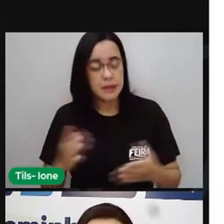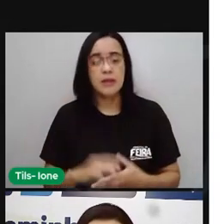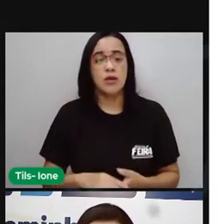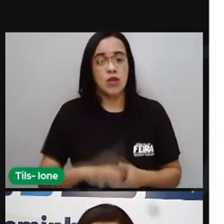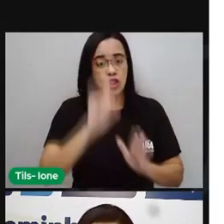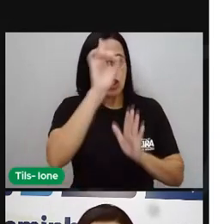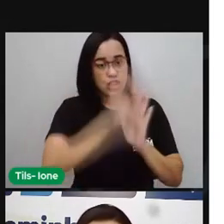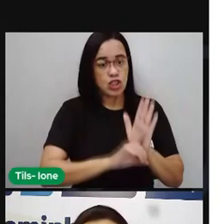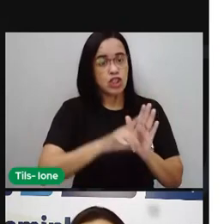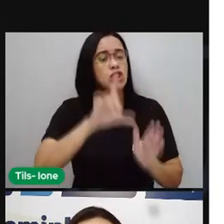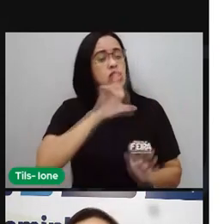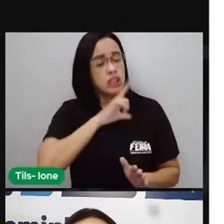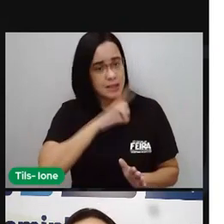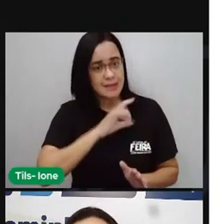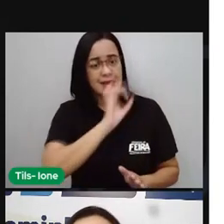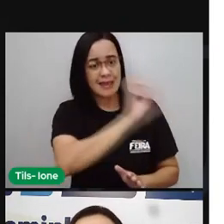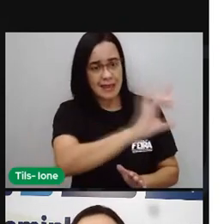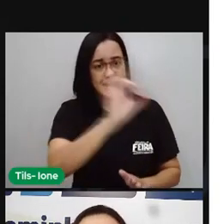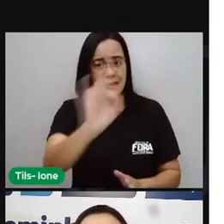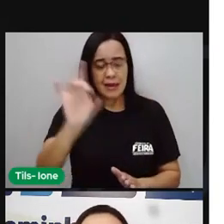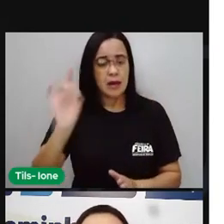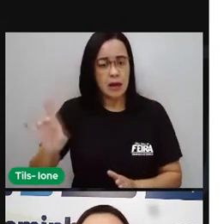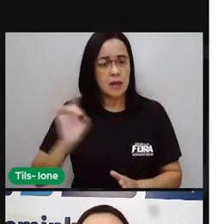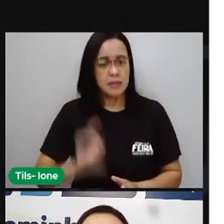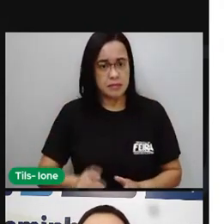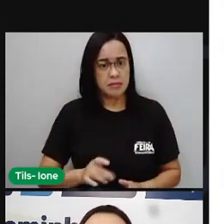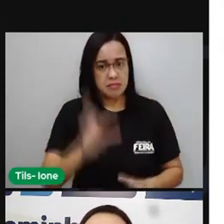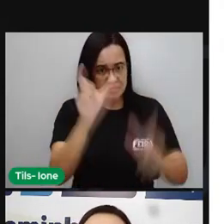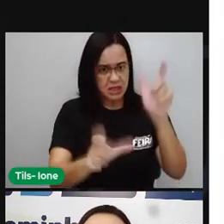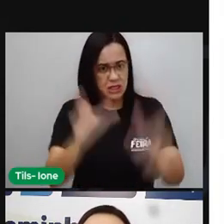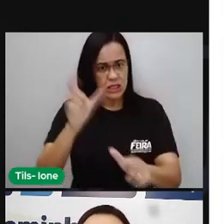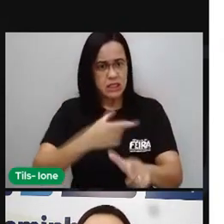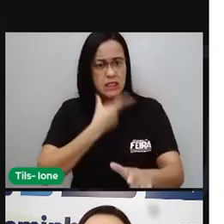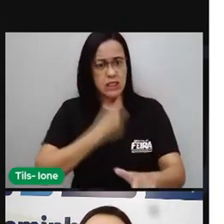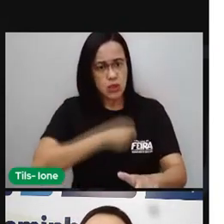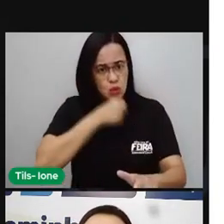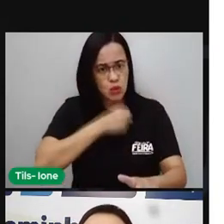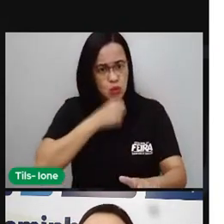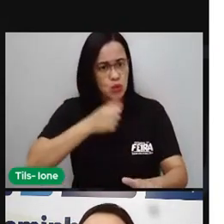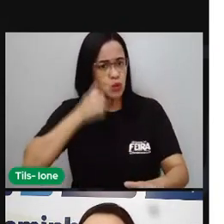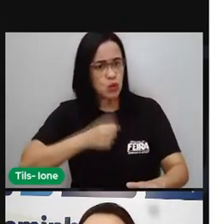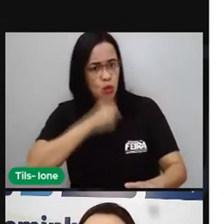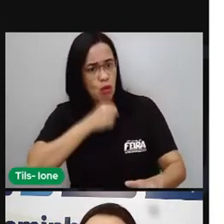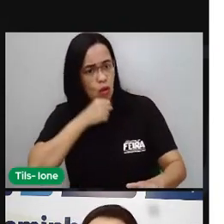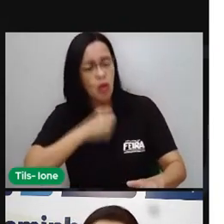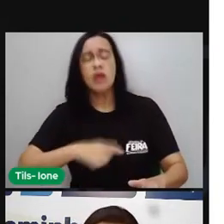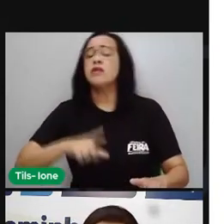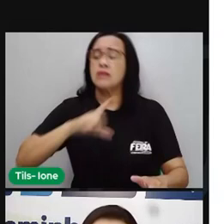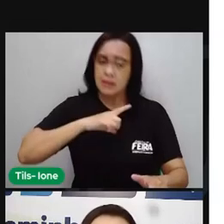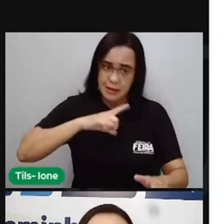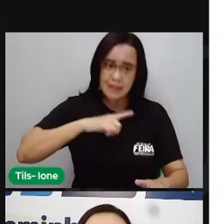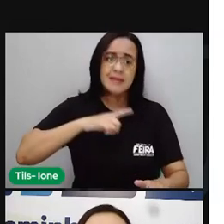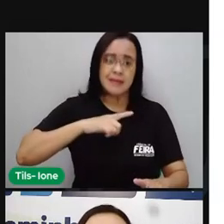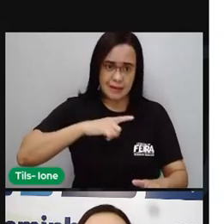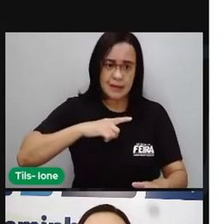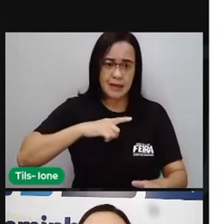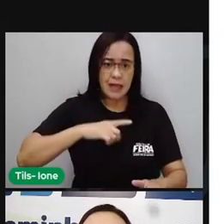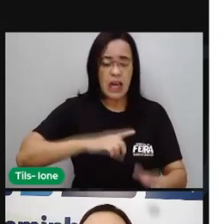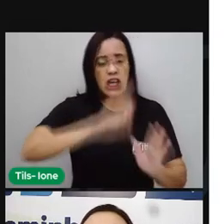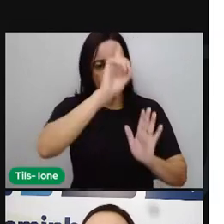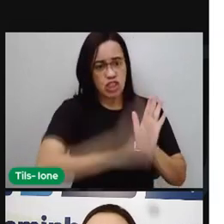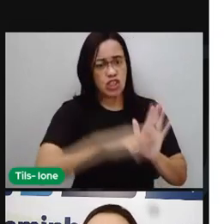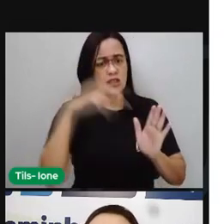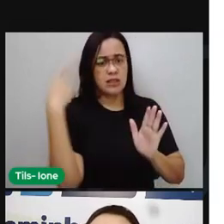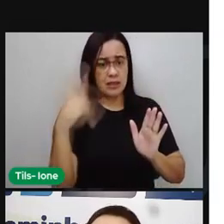possuem direitos, é importante a gente lembrar que esses direitos foram adquiridos a partir de lutas, né? Como